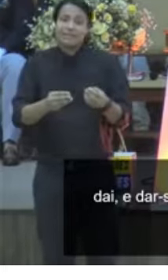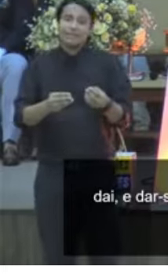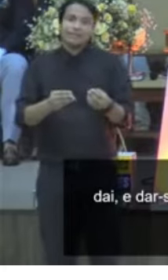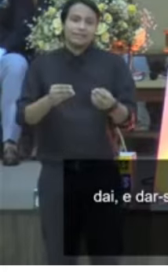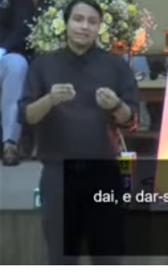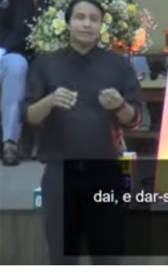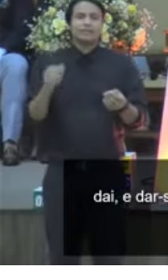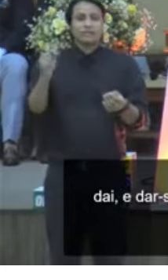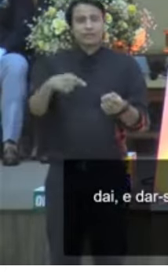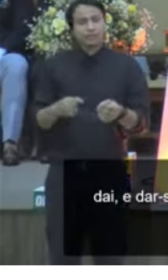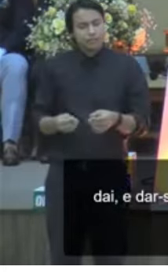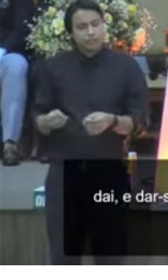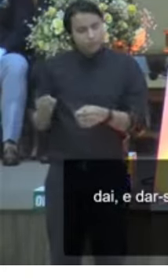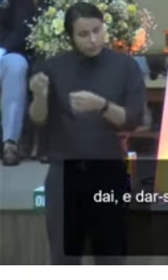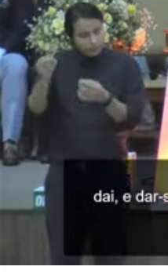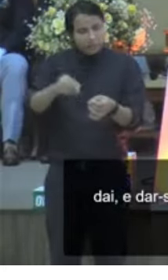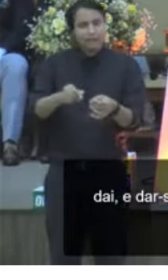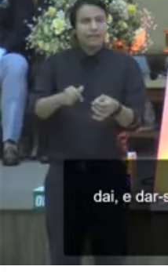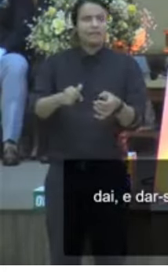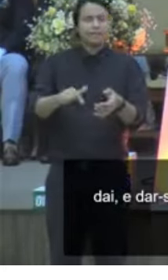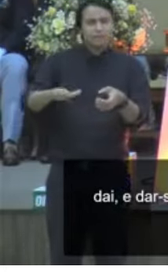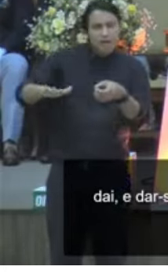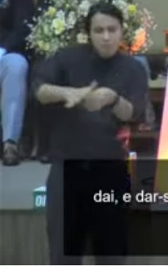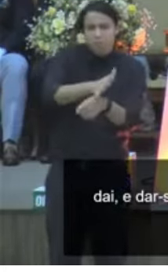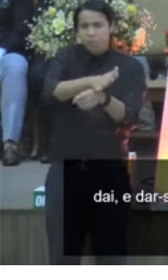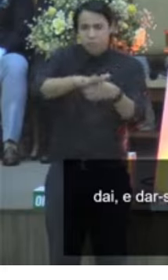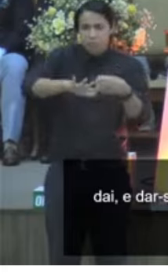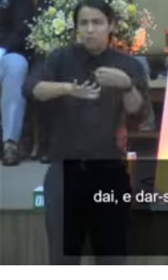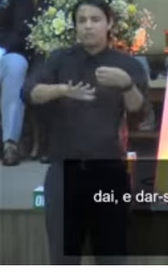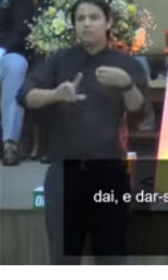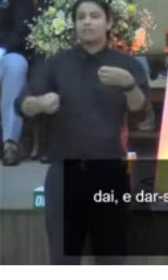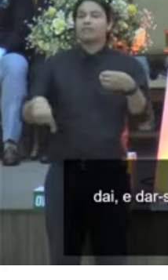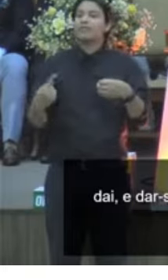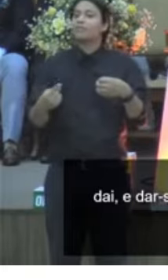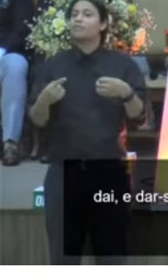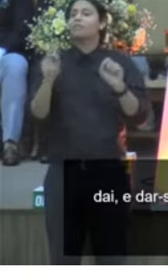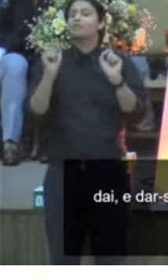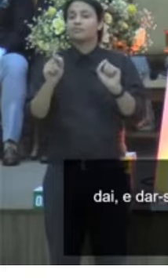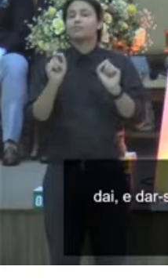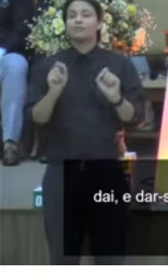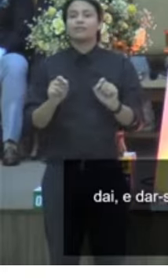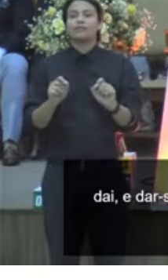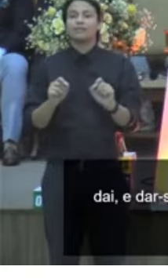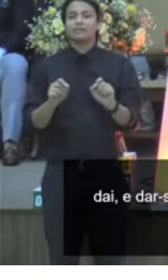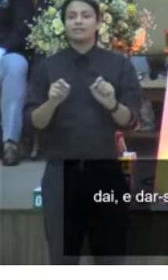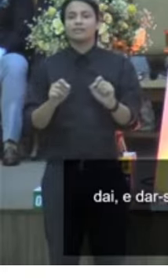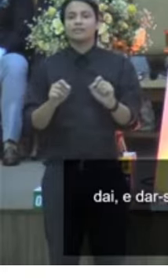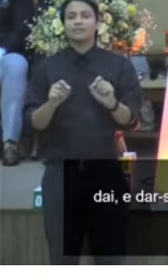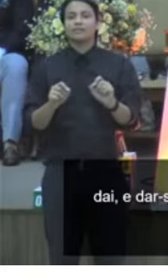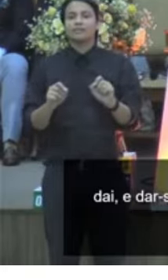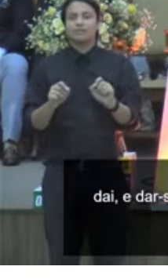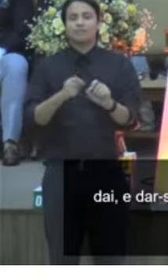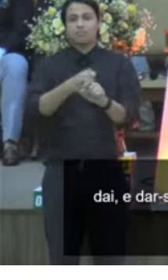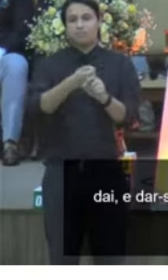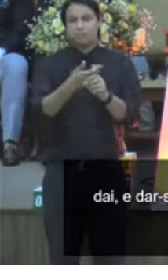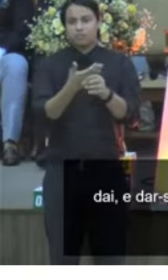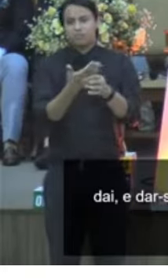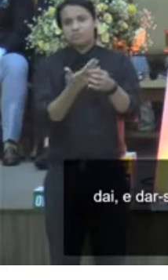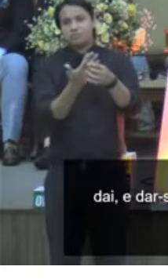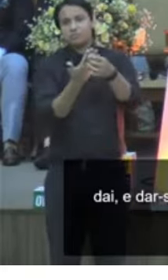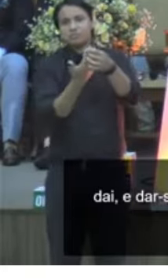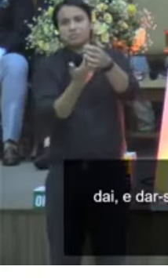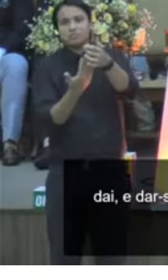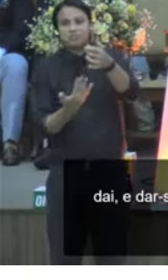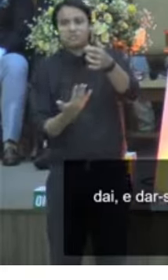aqui dentro e vou sacudir para encher mais. Depois de sacudir, o que ele faz mais? Aí pronto, passou da